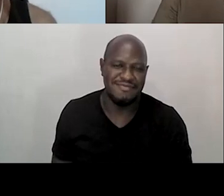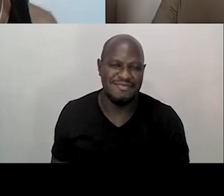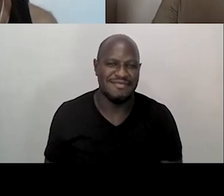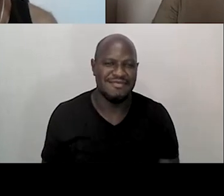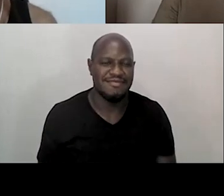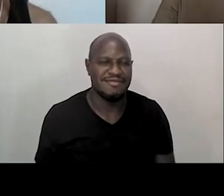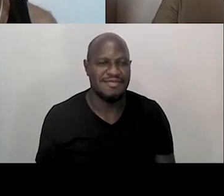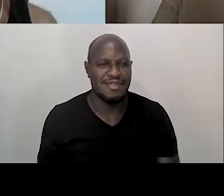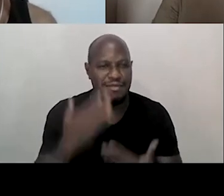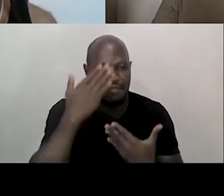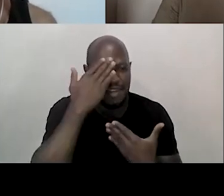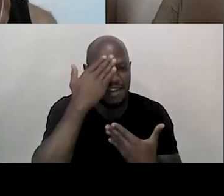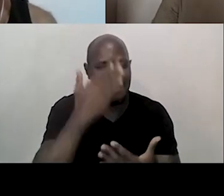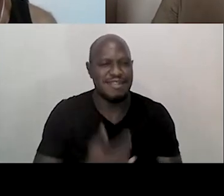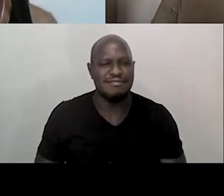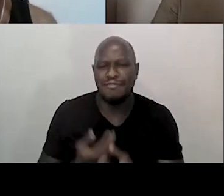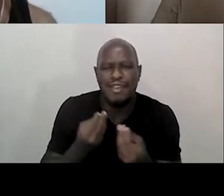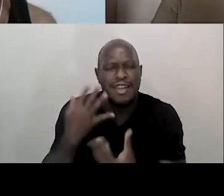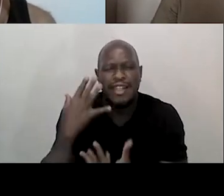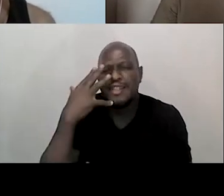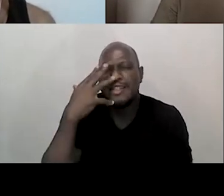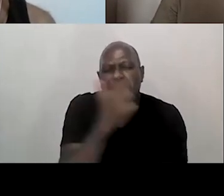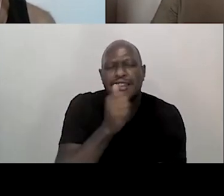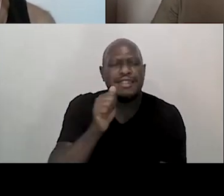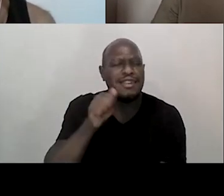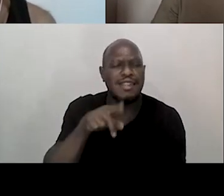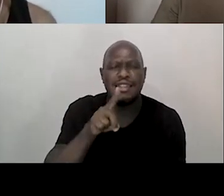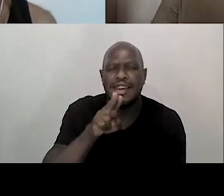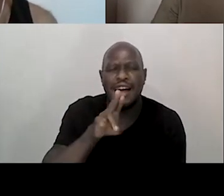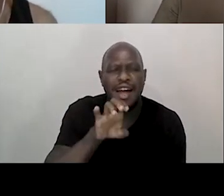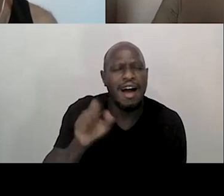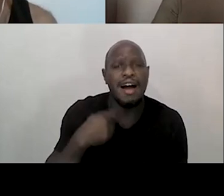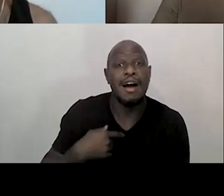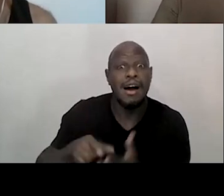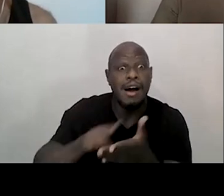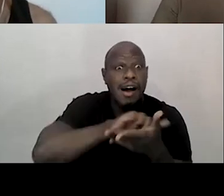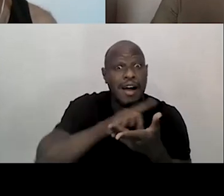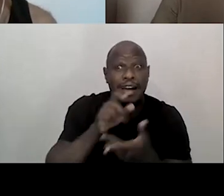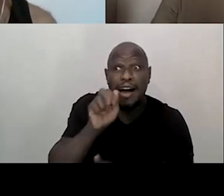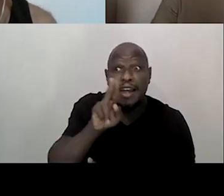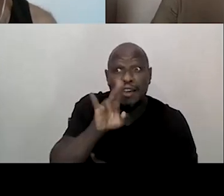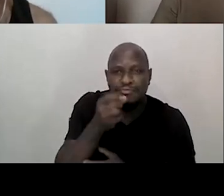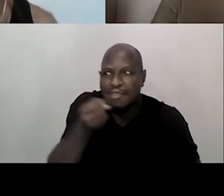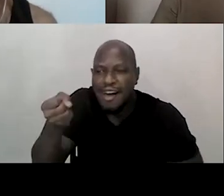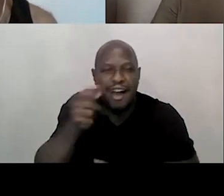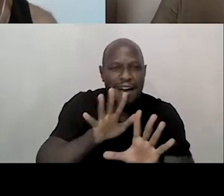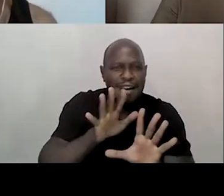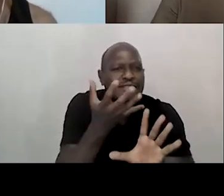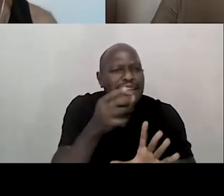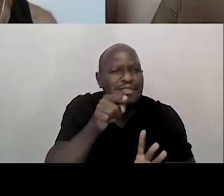Muito obrigada. coisa linda, Andréia, mas antes de passar para o Aristo, queria que você falasse um pouquinho também